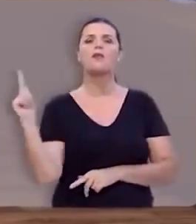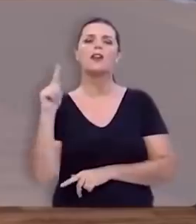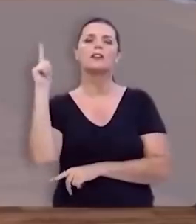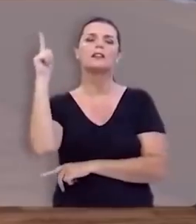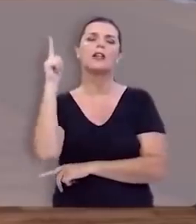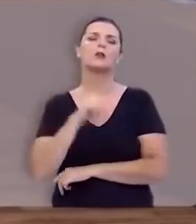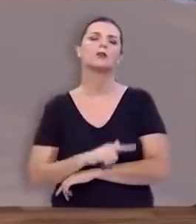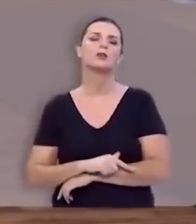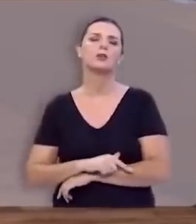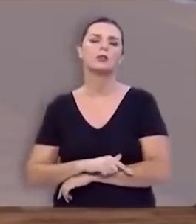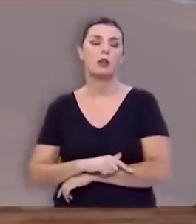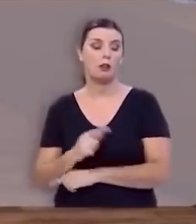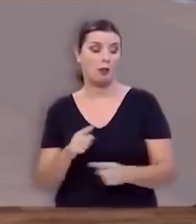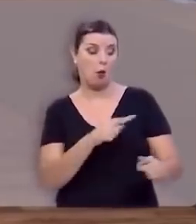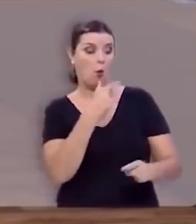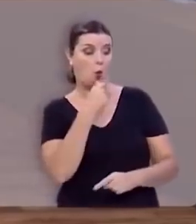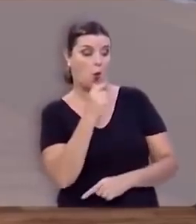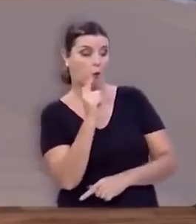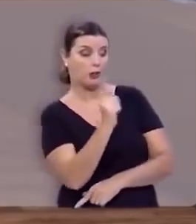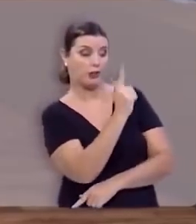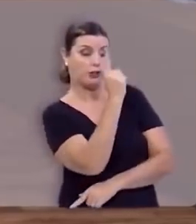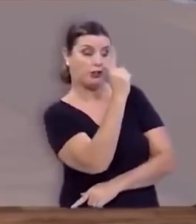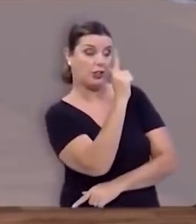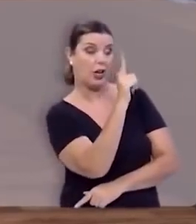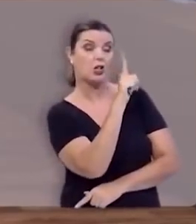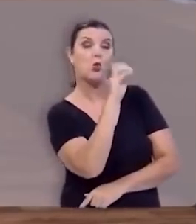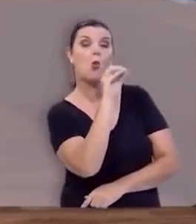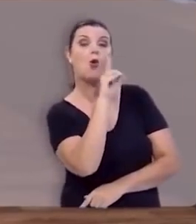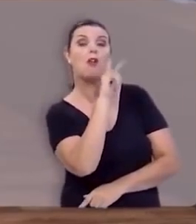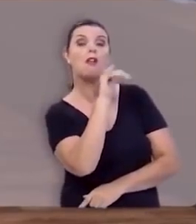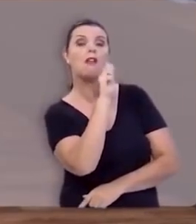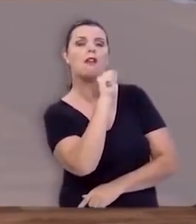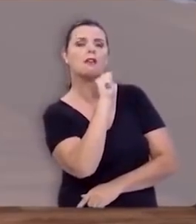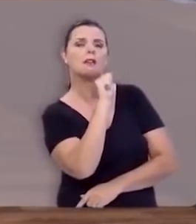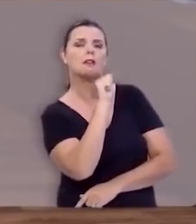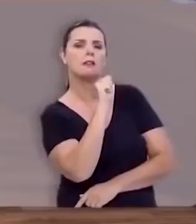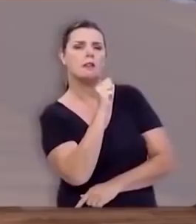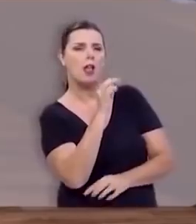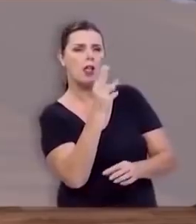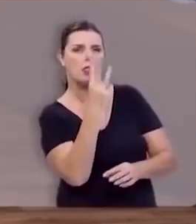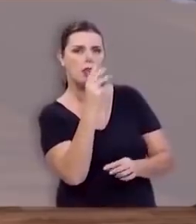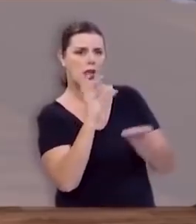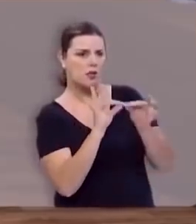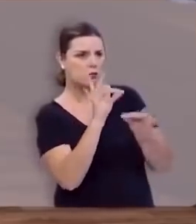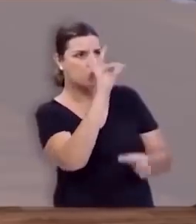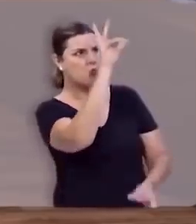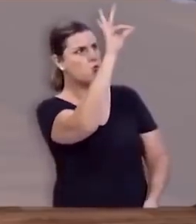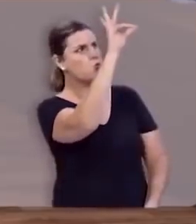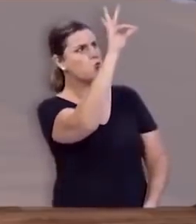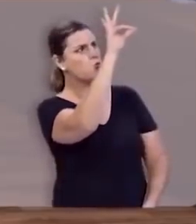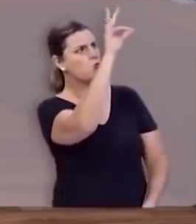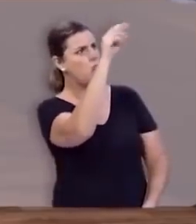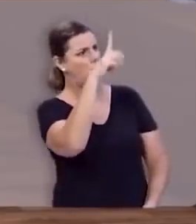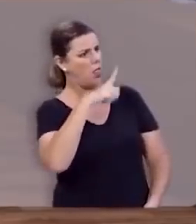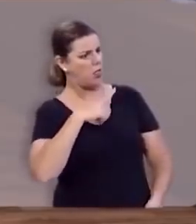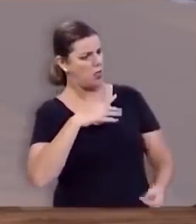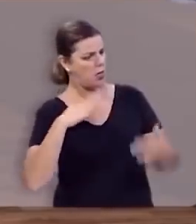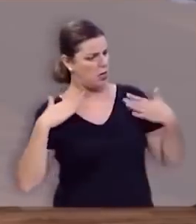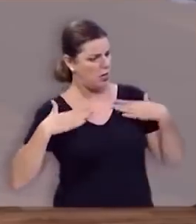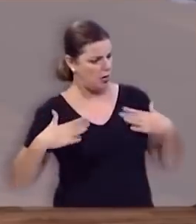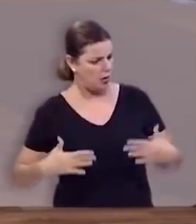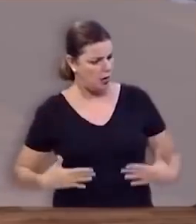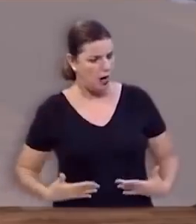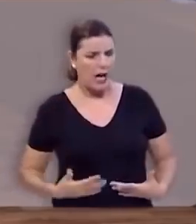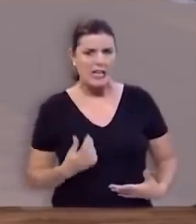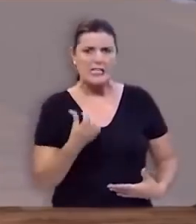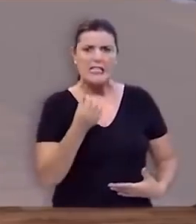lado dos filisteus está Golias, um gigante de 3 metros de altura, que trajava uma armadura de 60